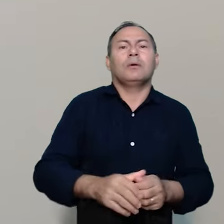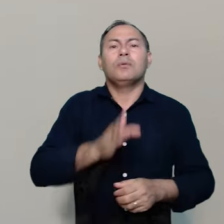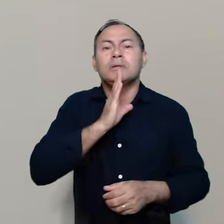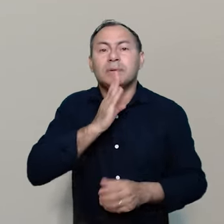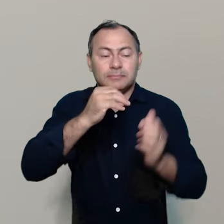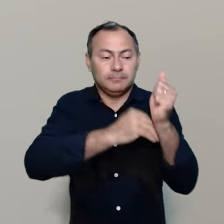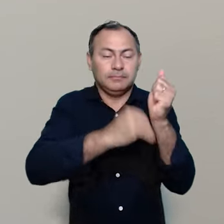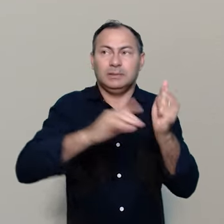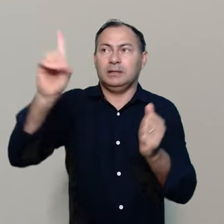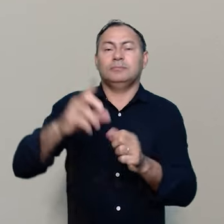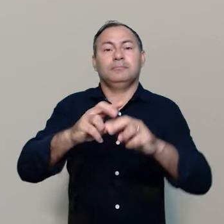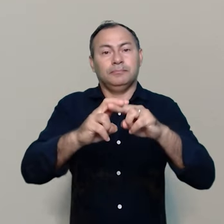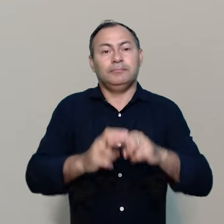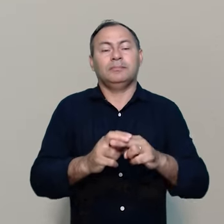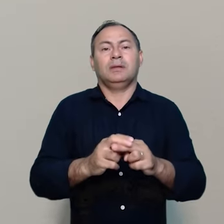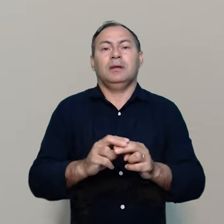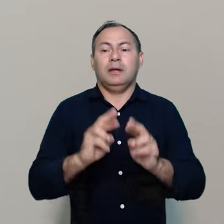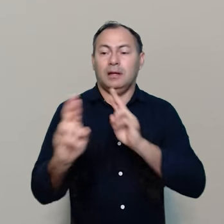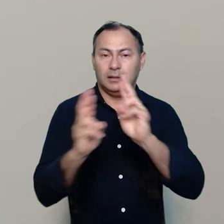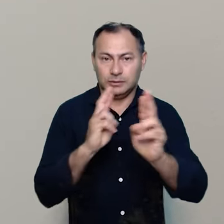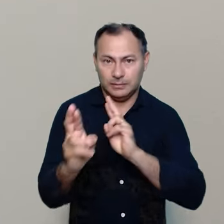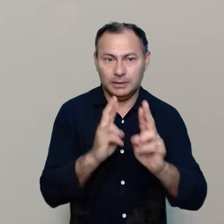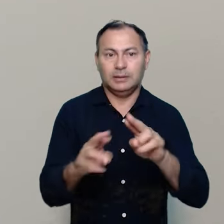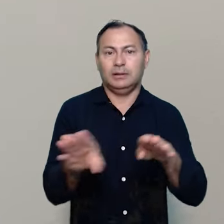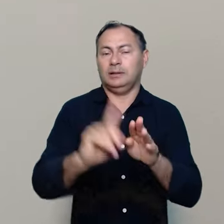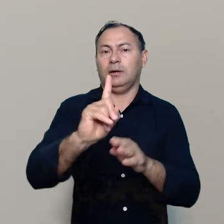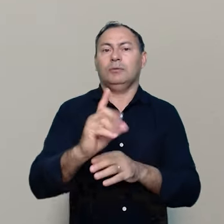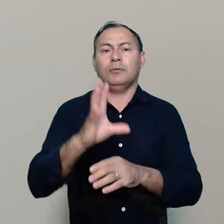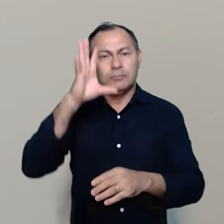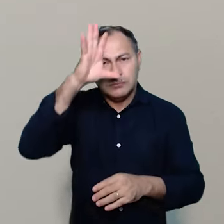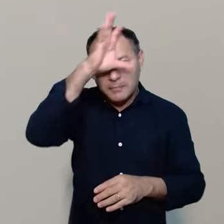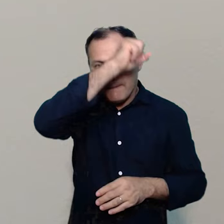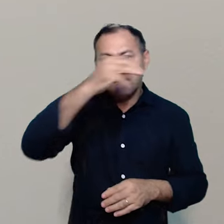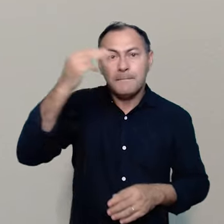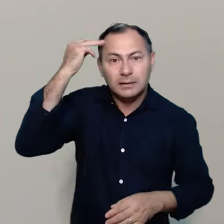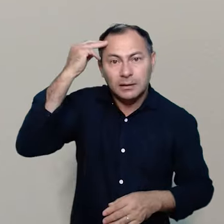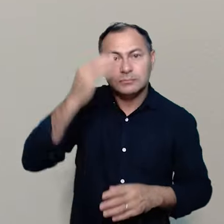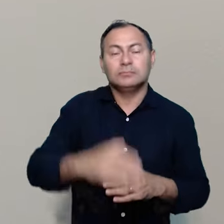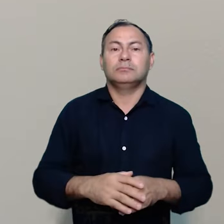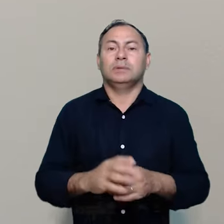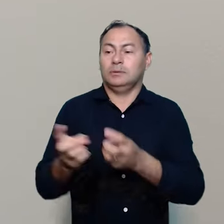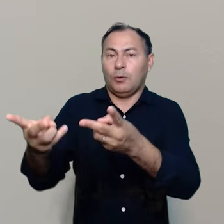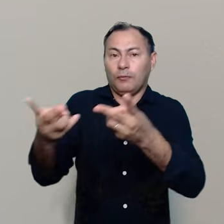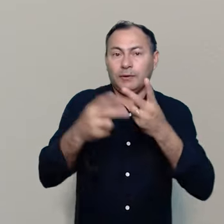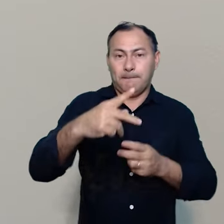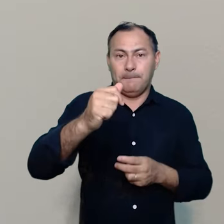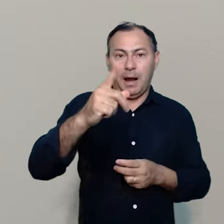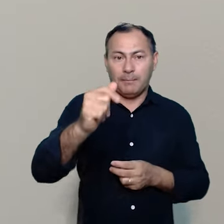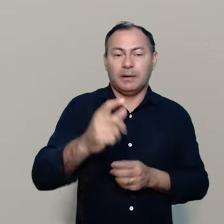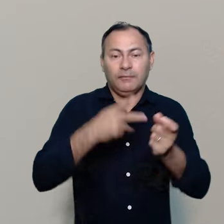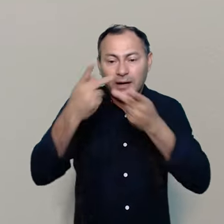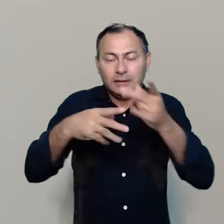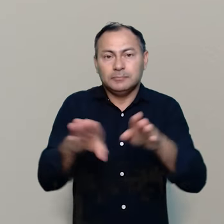mistério de Deus é uma questão de relacionamento e não de compreensão mental. Este convite do Papa